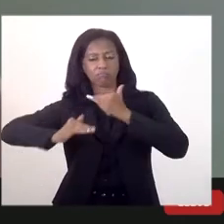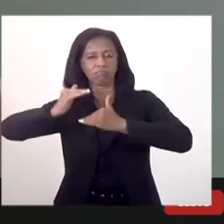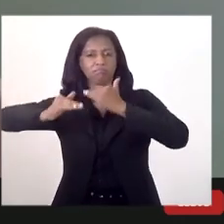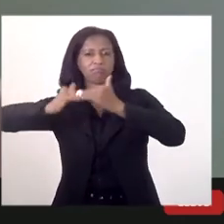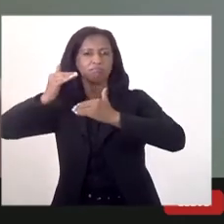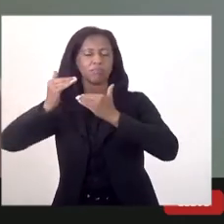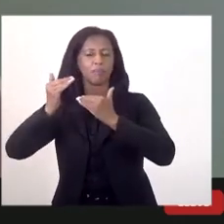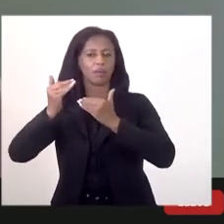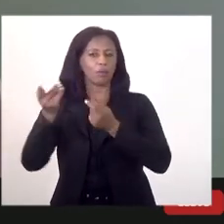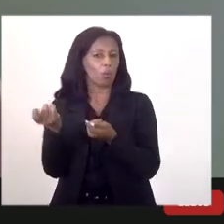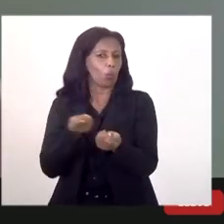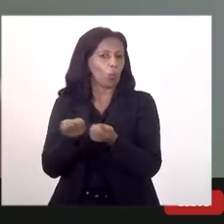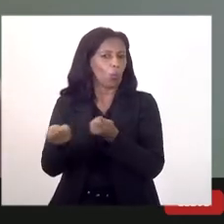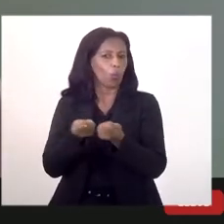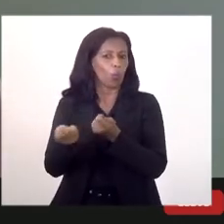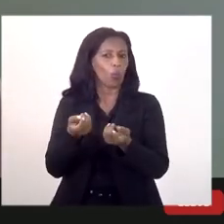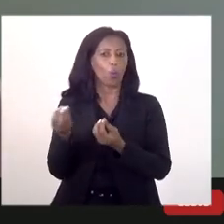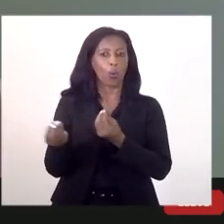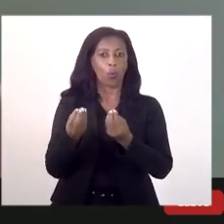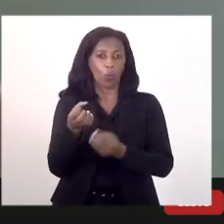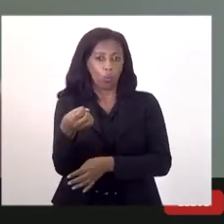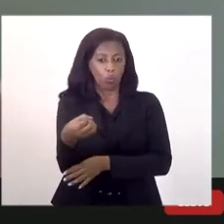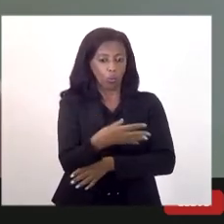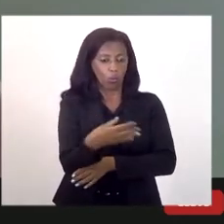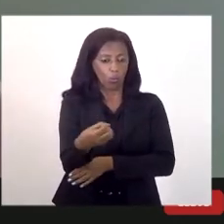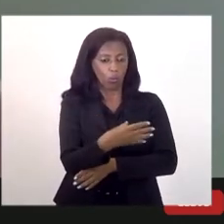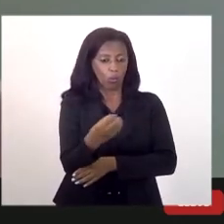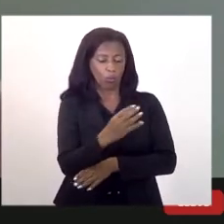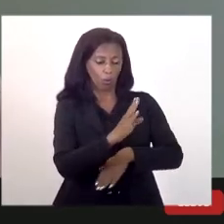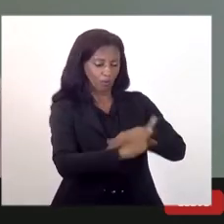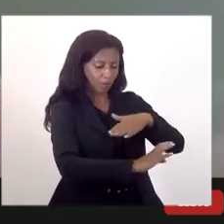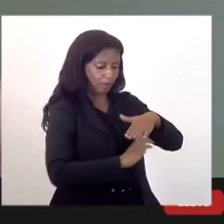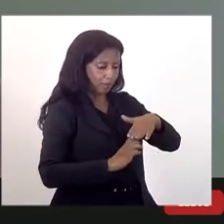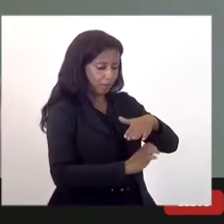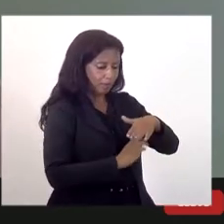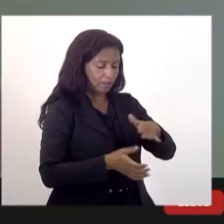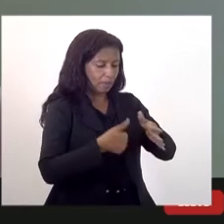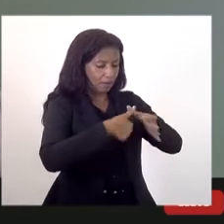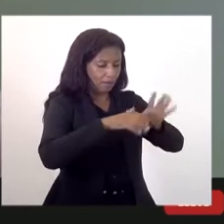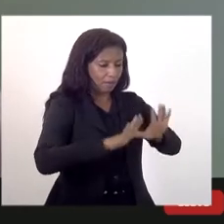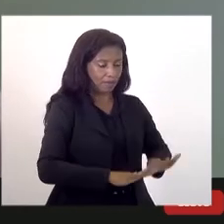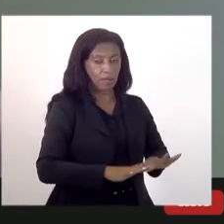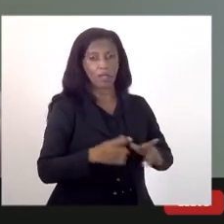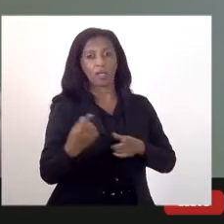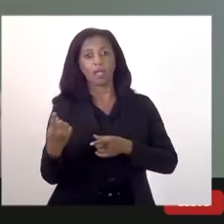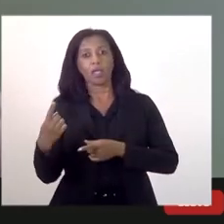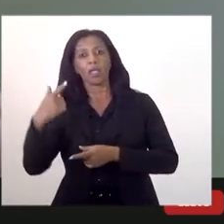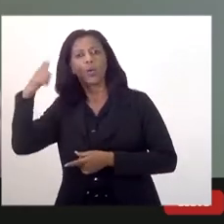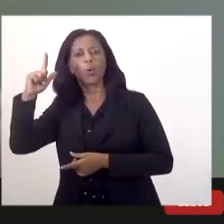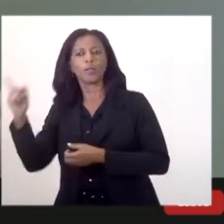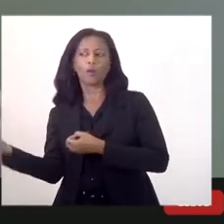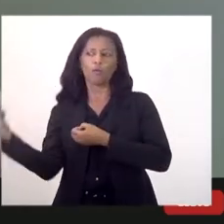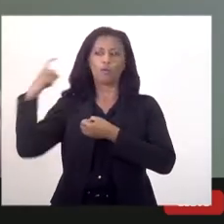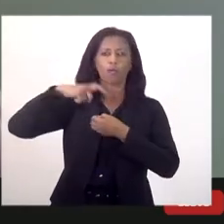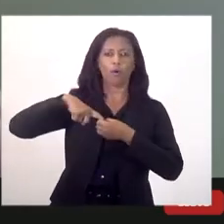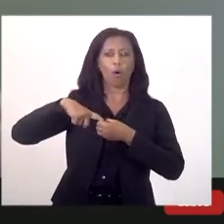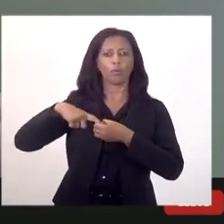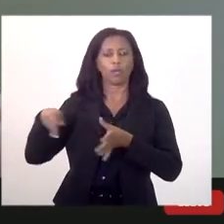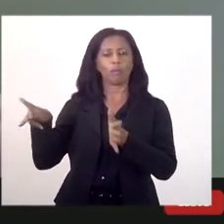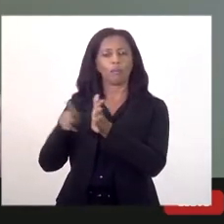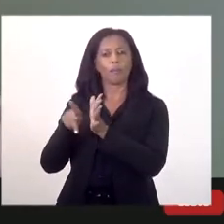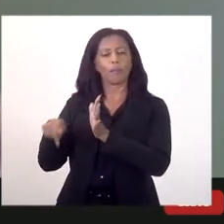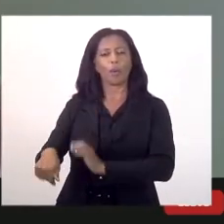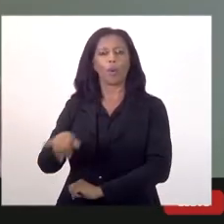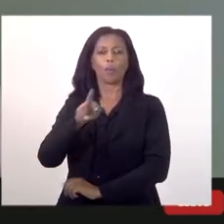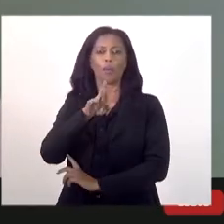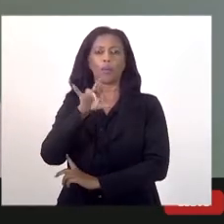sem condições de que novas empresas, as que estão aqui, fiquem e outras voltem a se instalar no Rio de Janeiro